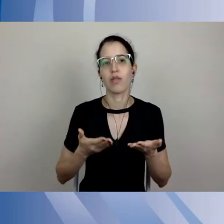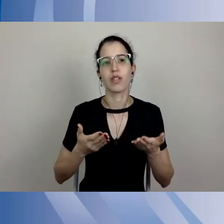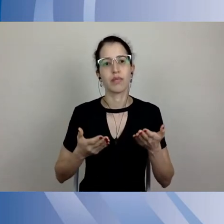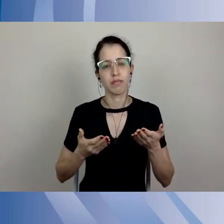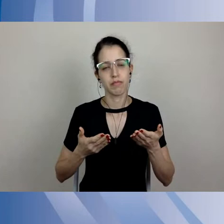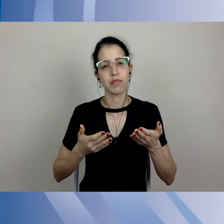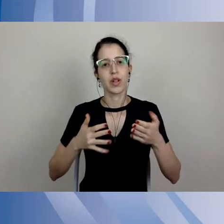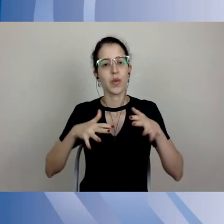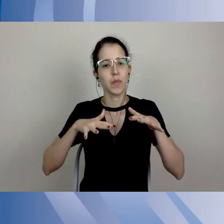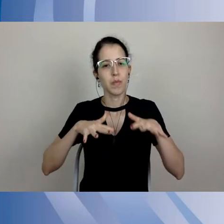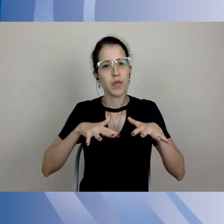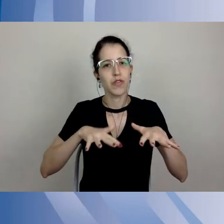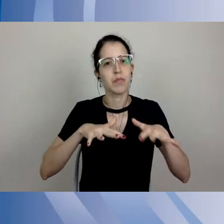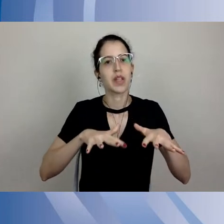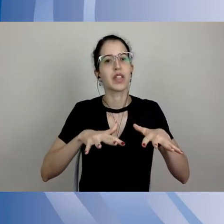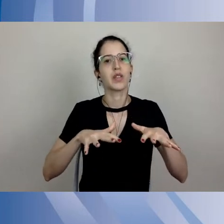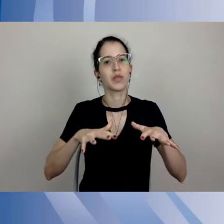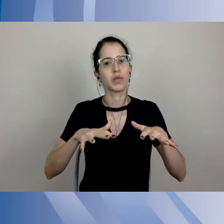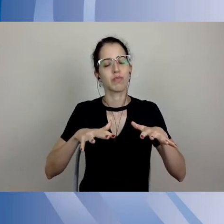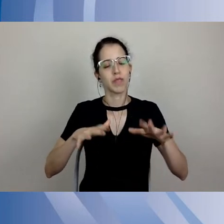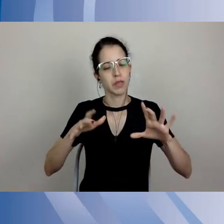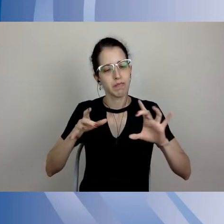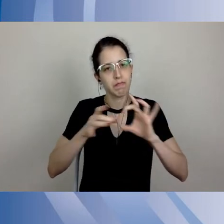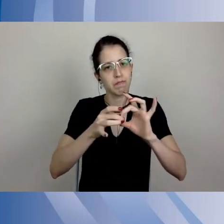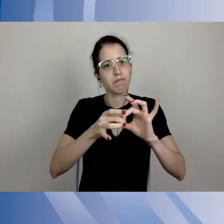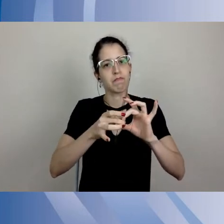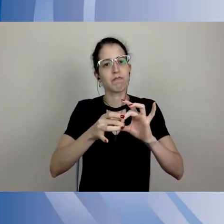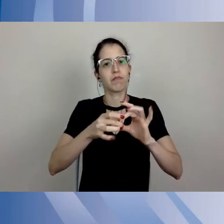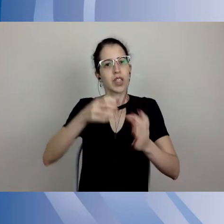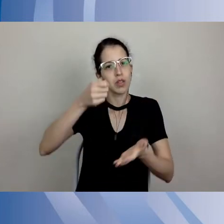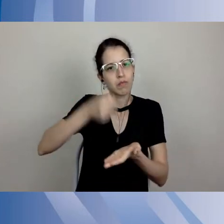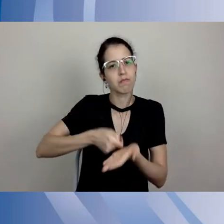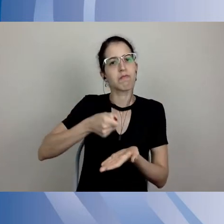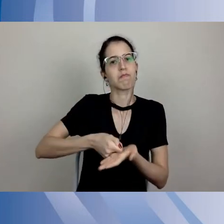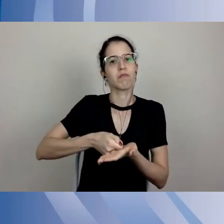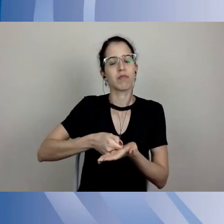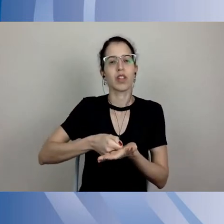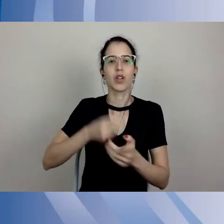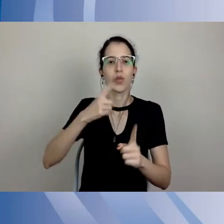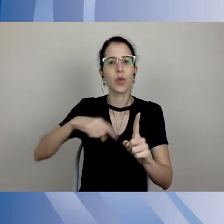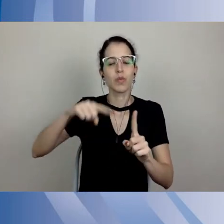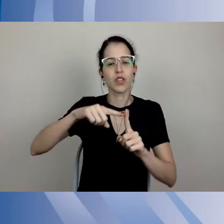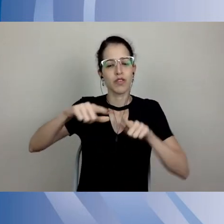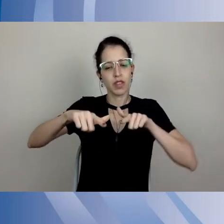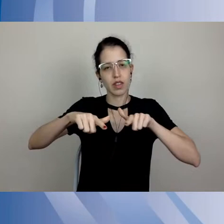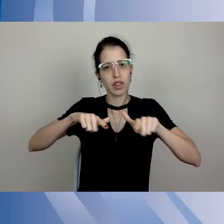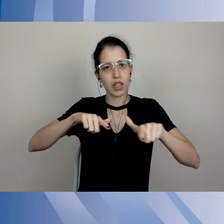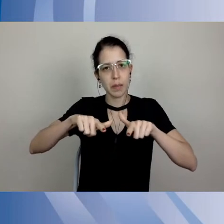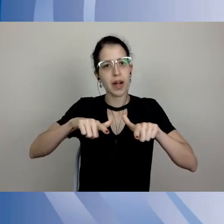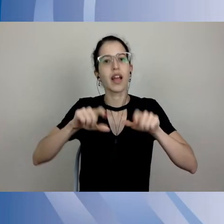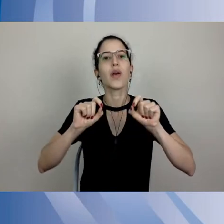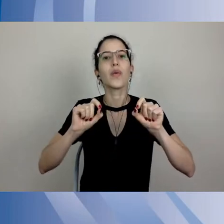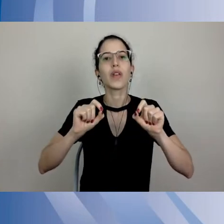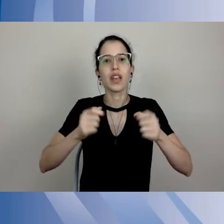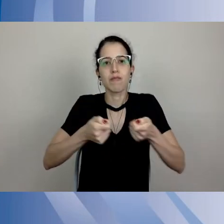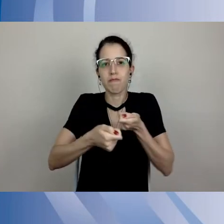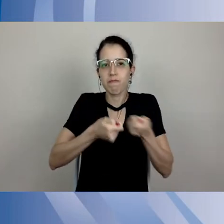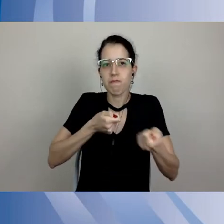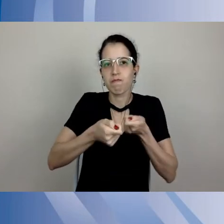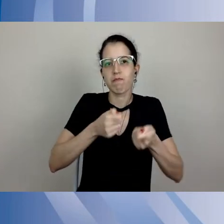mais intenso, mais robusto, em relação ao objetivo de trabalhar o controle da pandemia e o